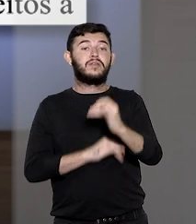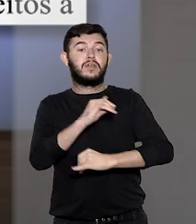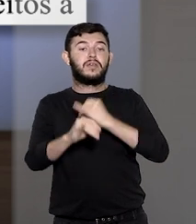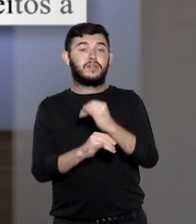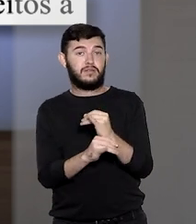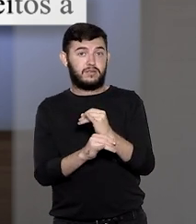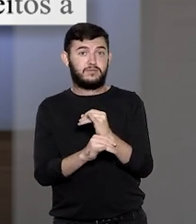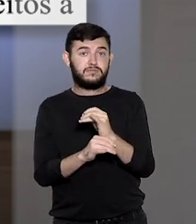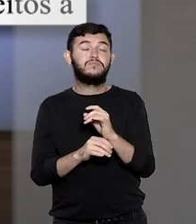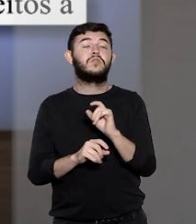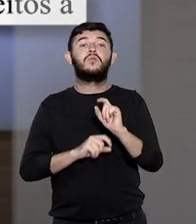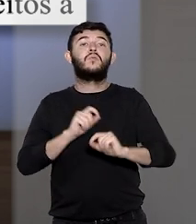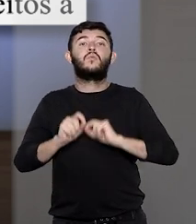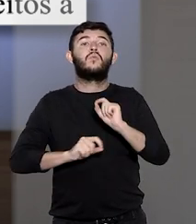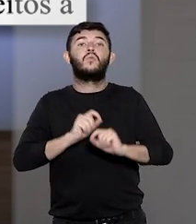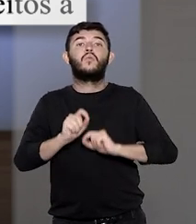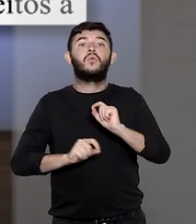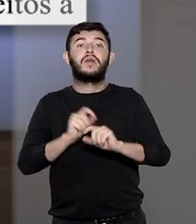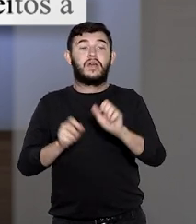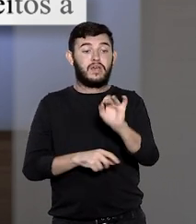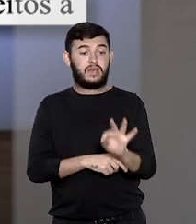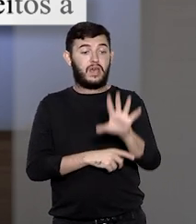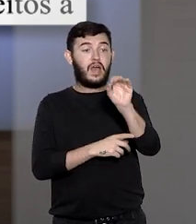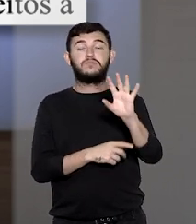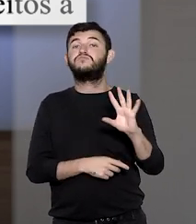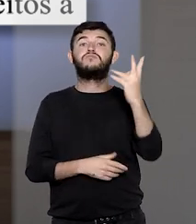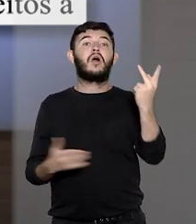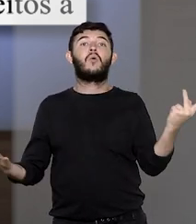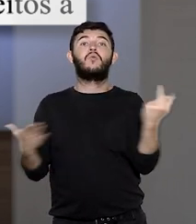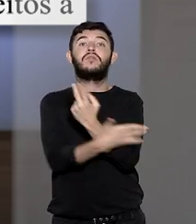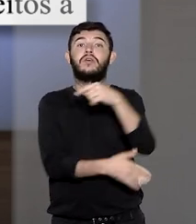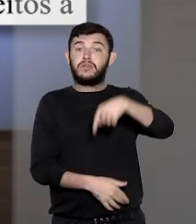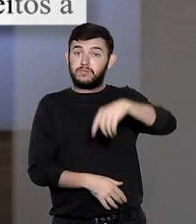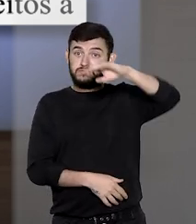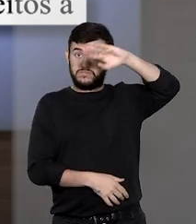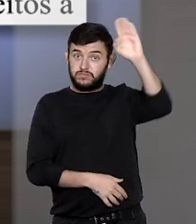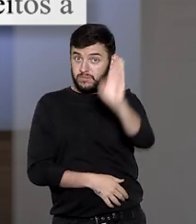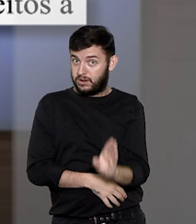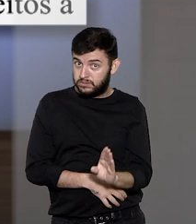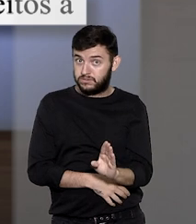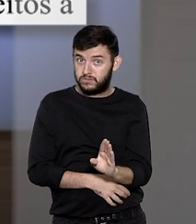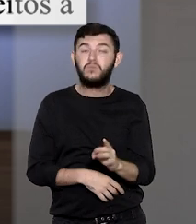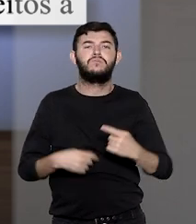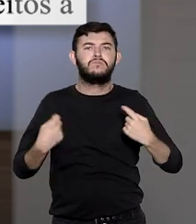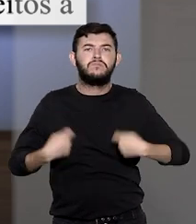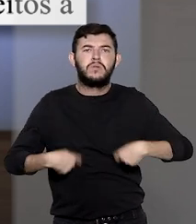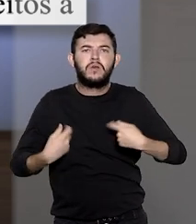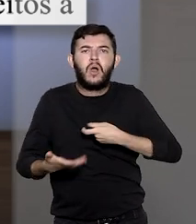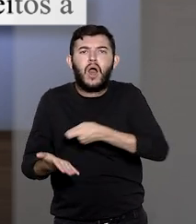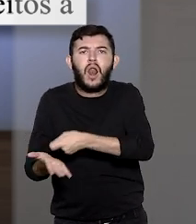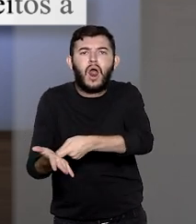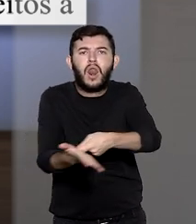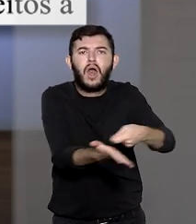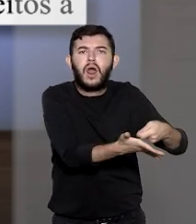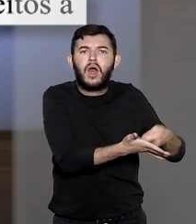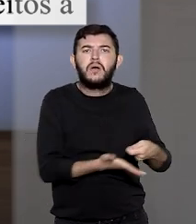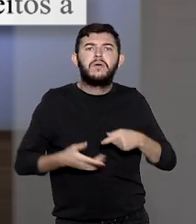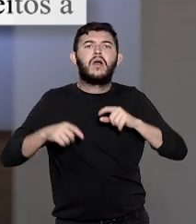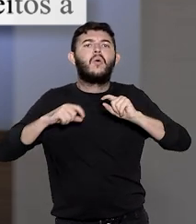aplicações de internet em que pelo menos um desses atos ocorra em território nacional, deverão ser